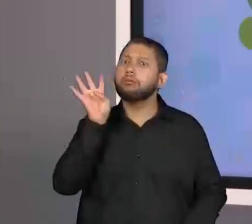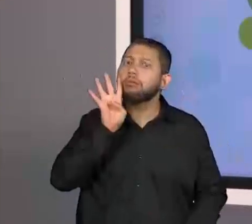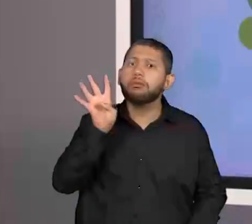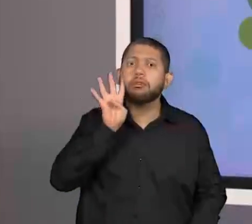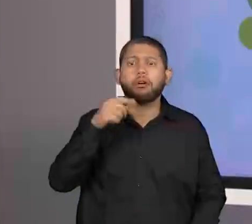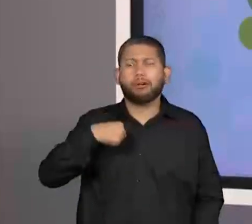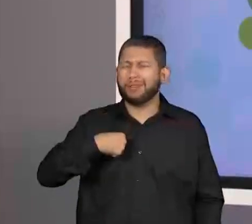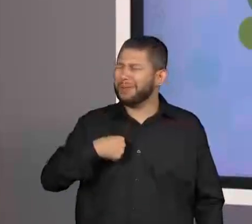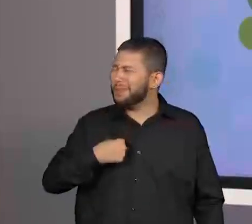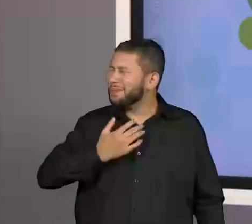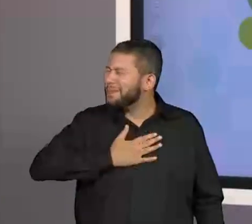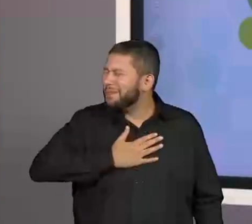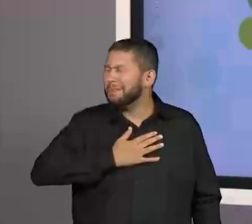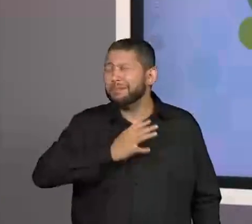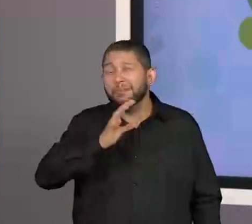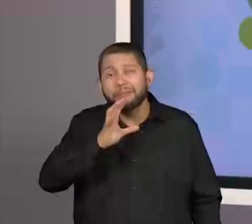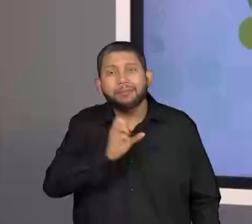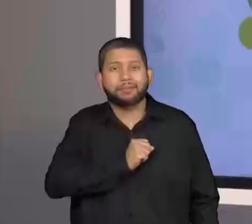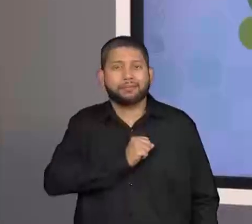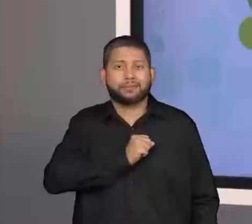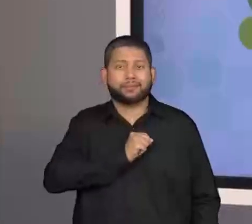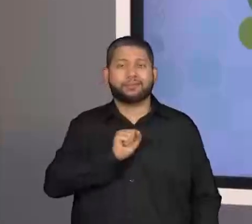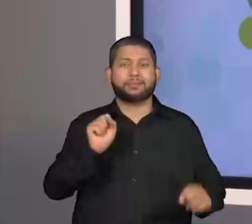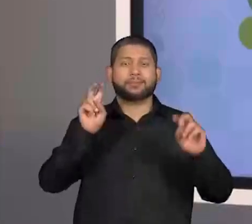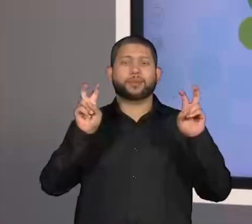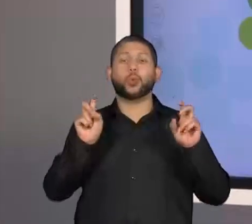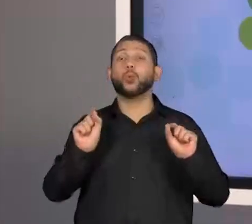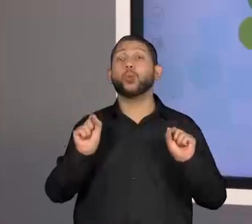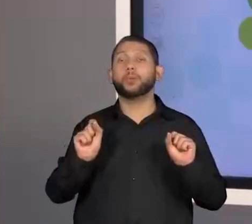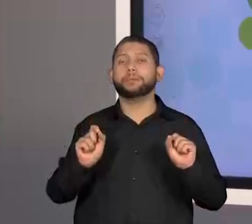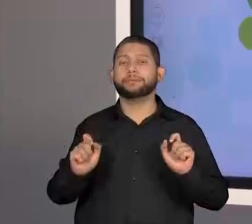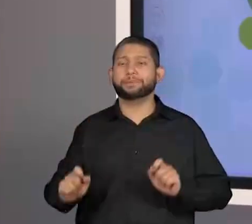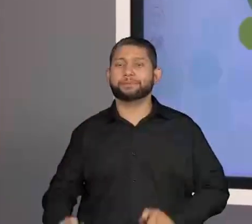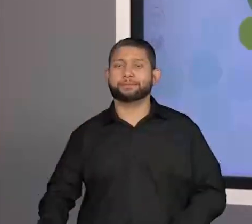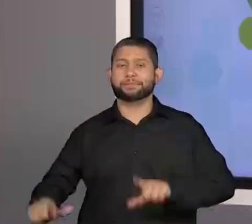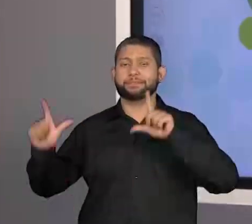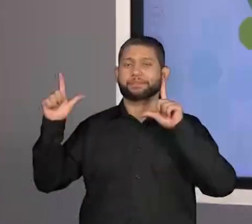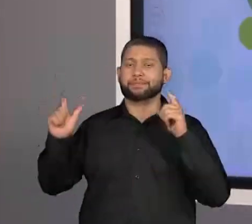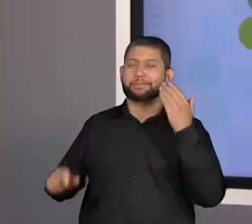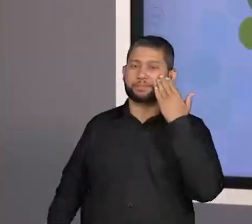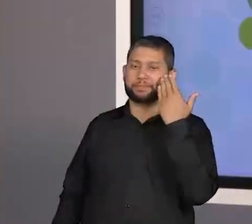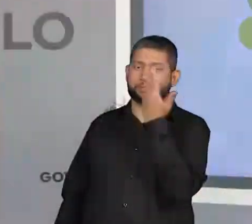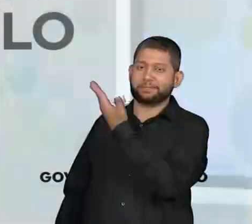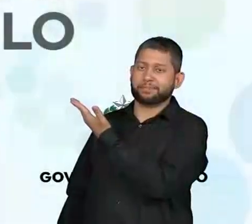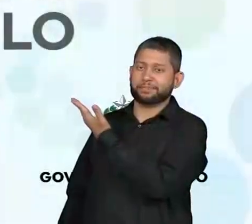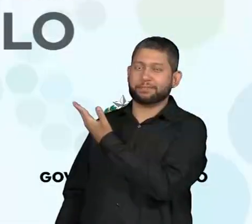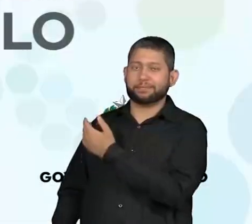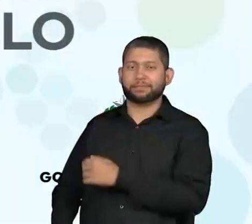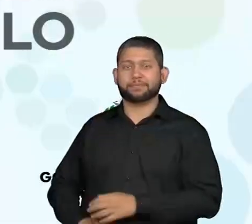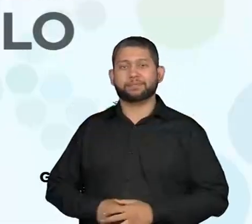particularmente amo. Vamos para o título da aula, na tela.